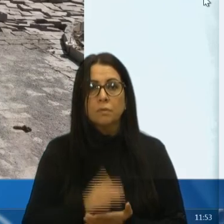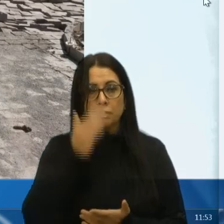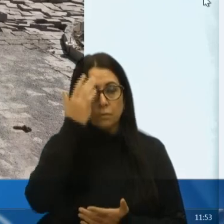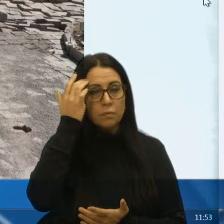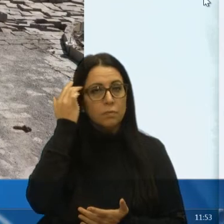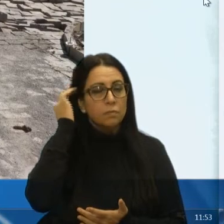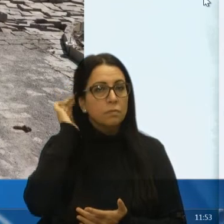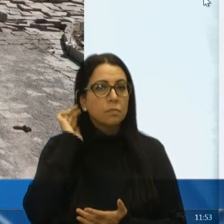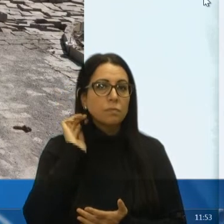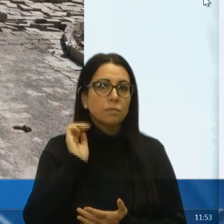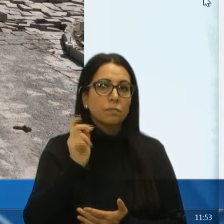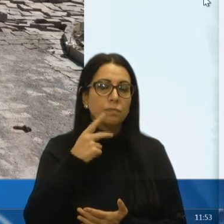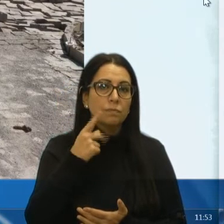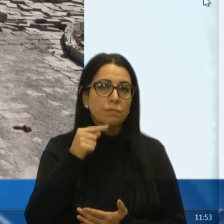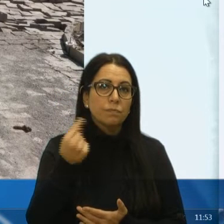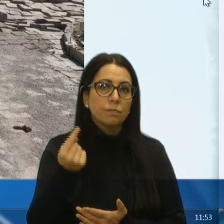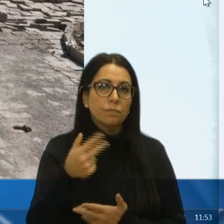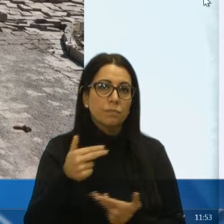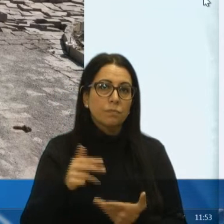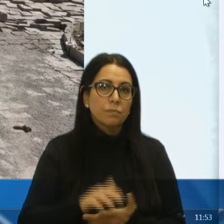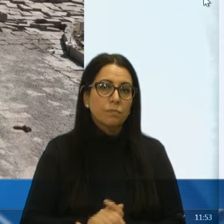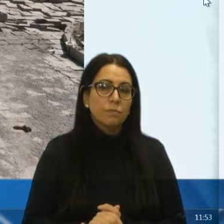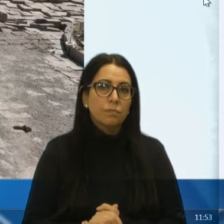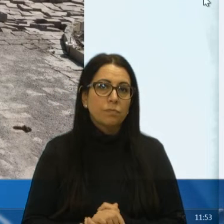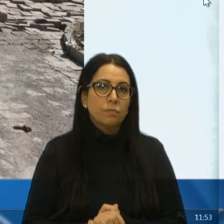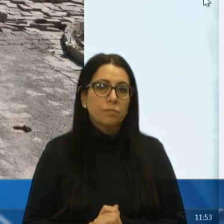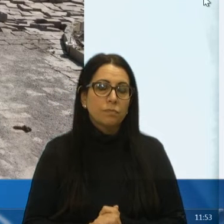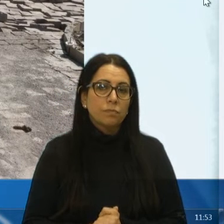fazer um outro registro que nós tivemos,